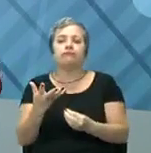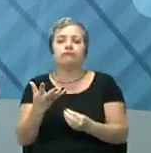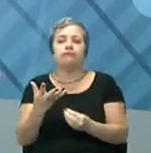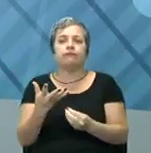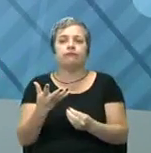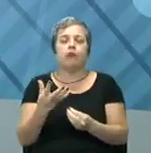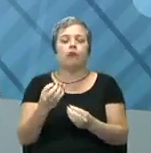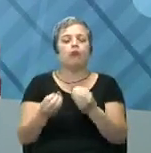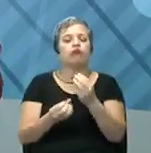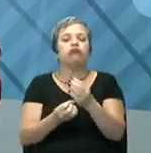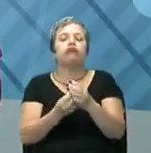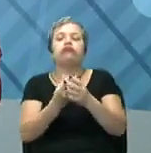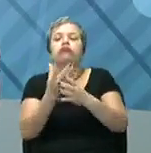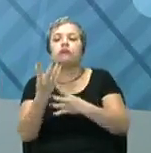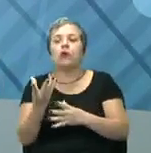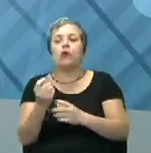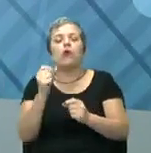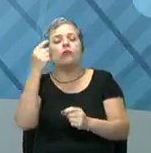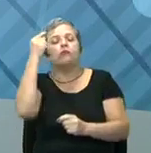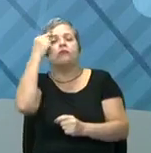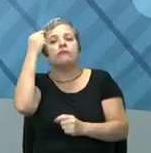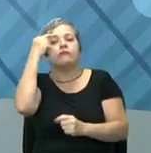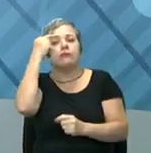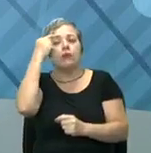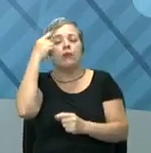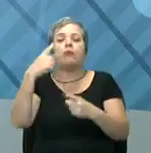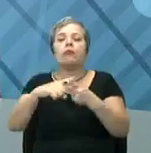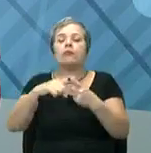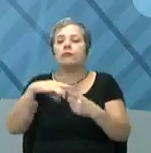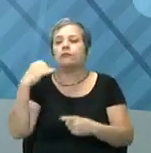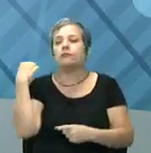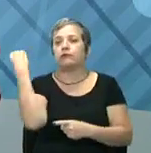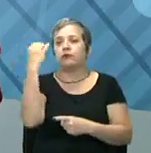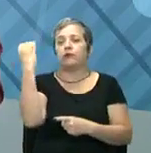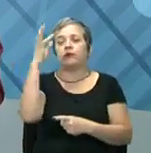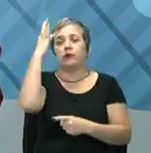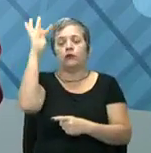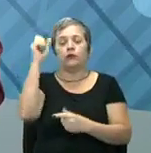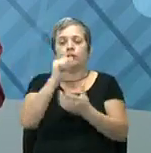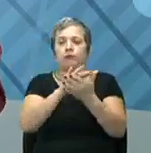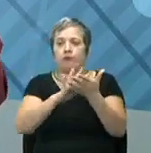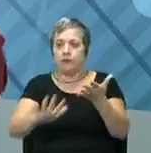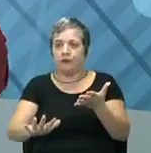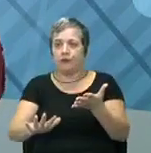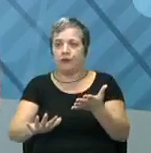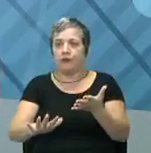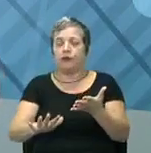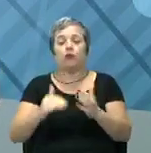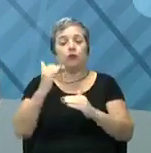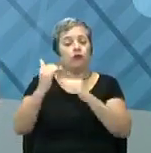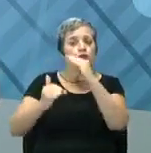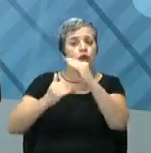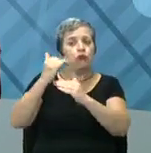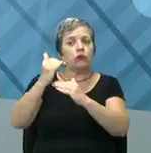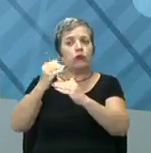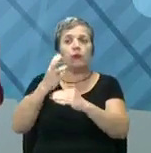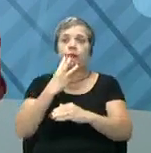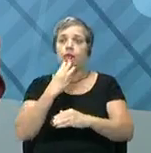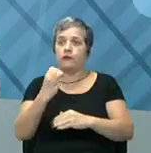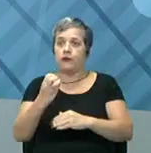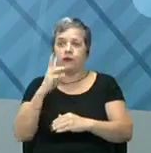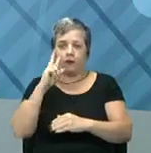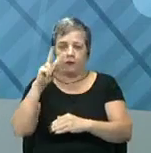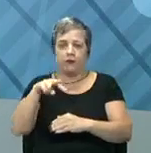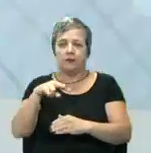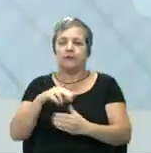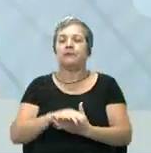surgiu, qual que é a ideia, qual que a importância da teoria burocrática? Que foi desenvolvida lá pelo Weber. Vamos